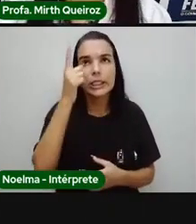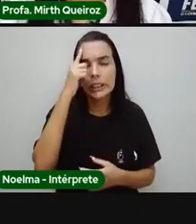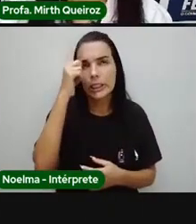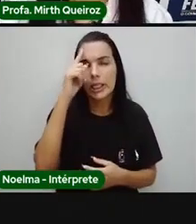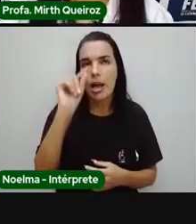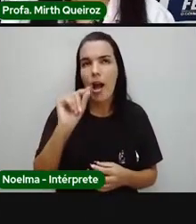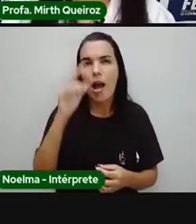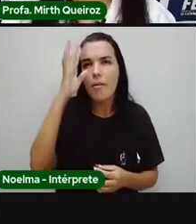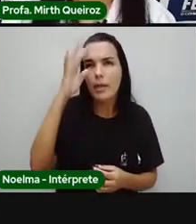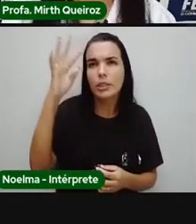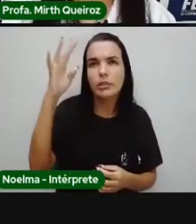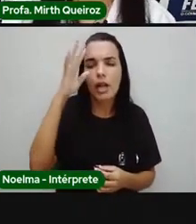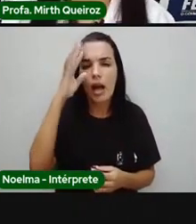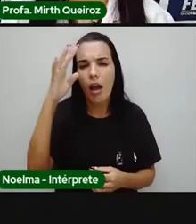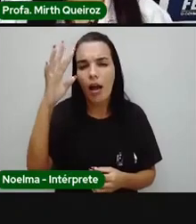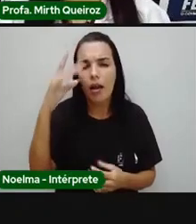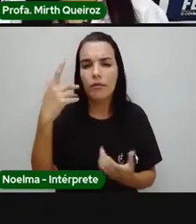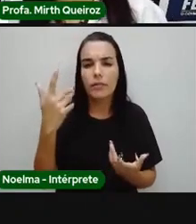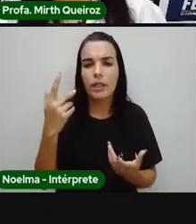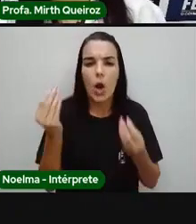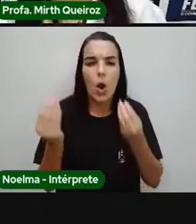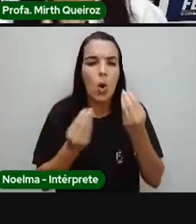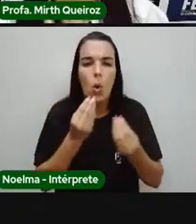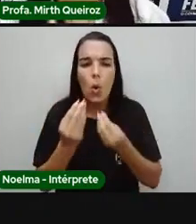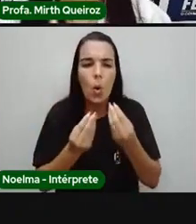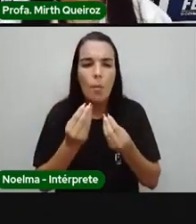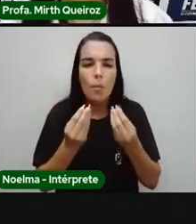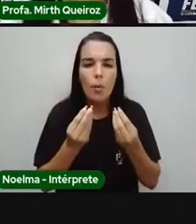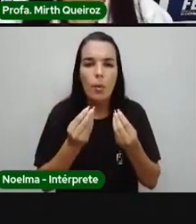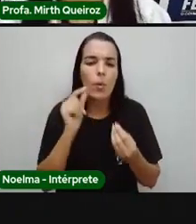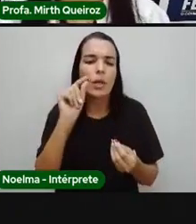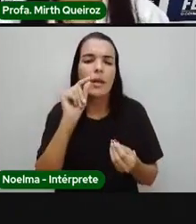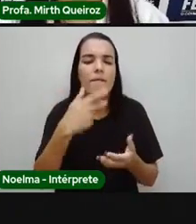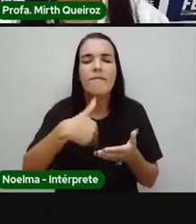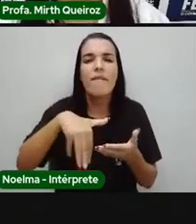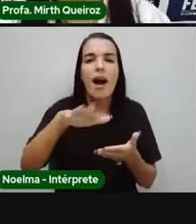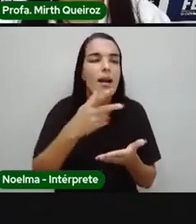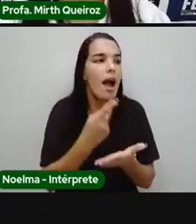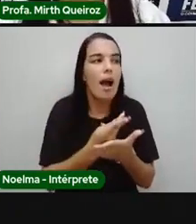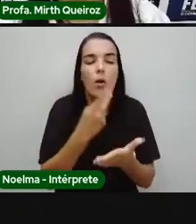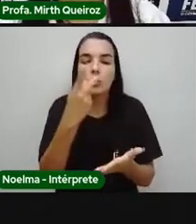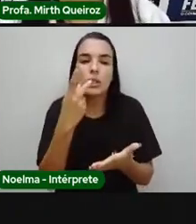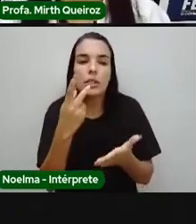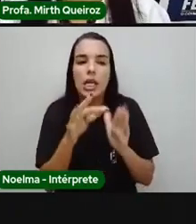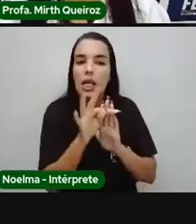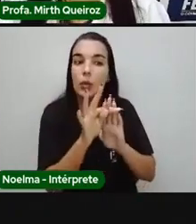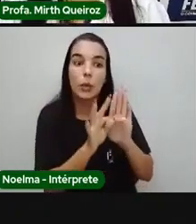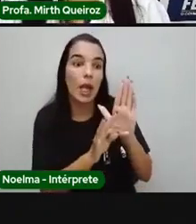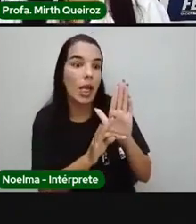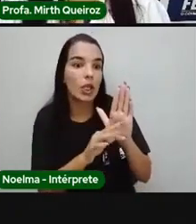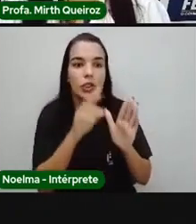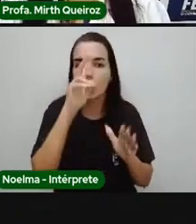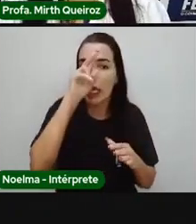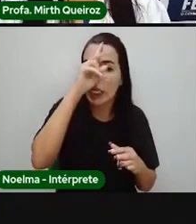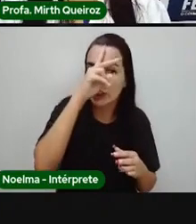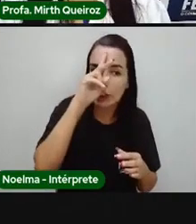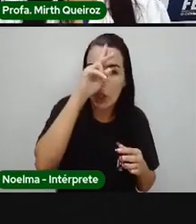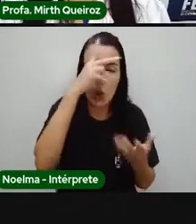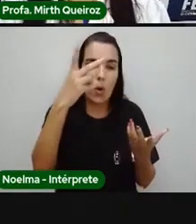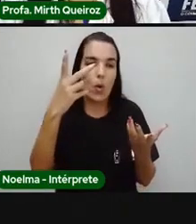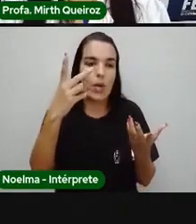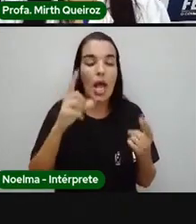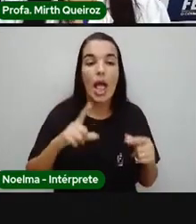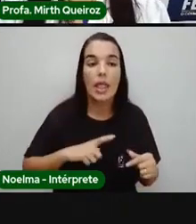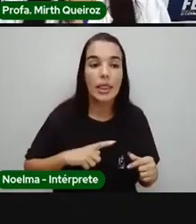você vai envolir o primeiro parágrafo, o segundo parágrafo, o terceiro parágrafo, tem como vocês já criarem,